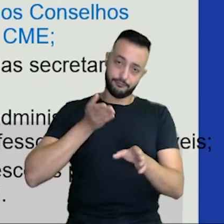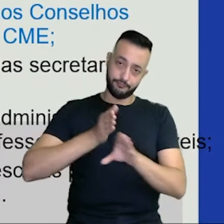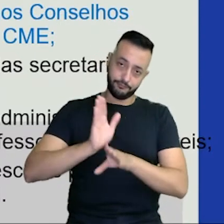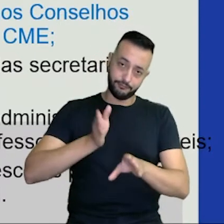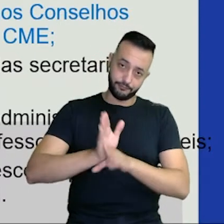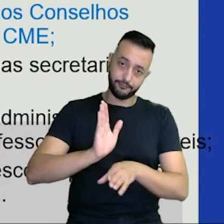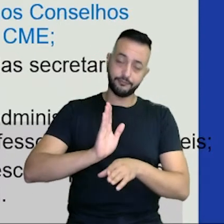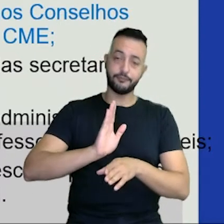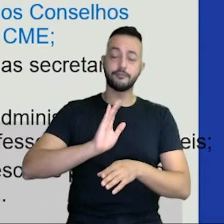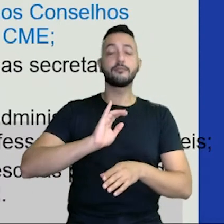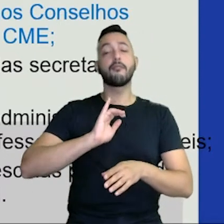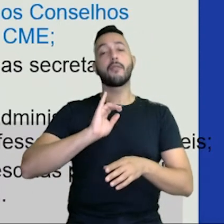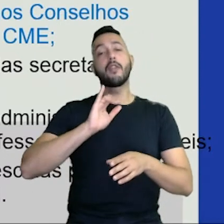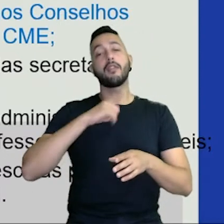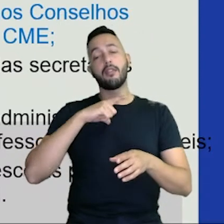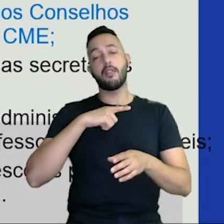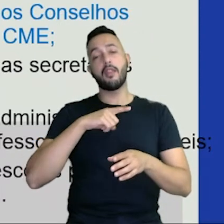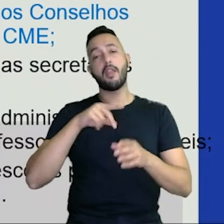normativas,